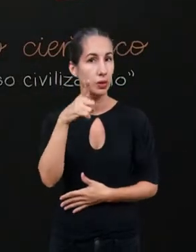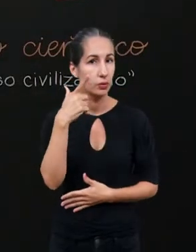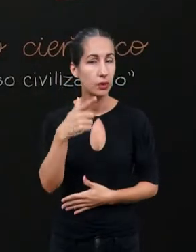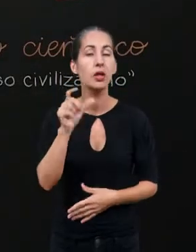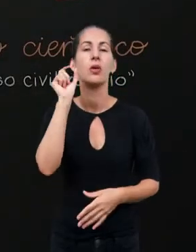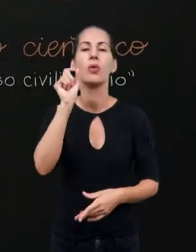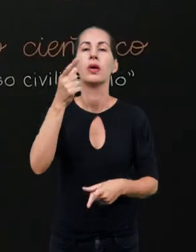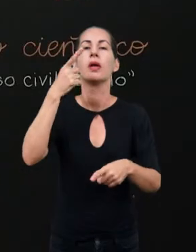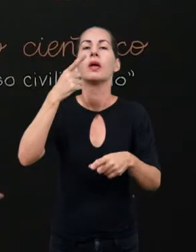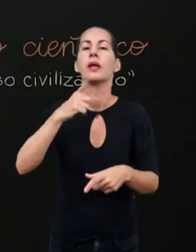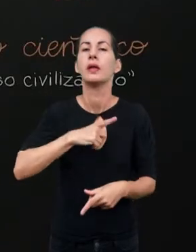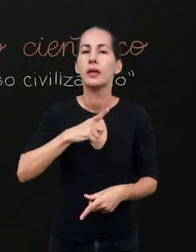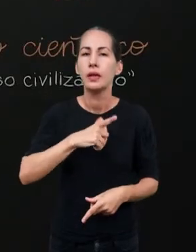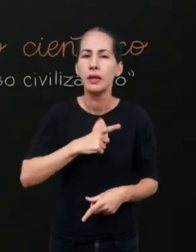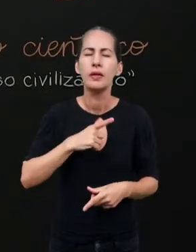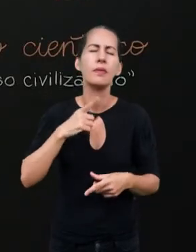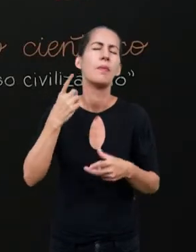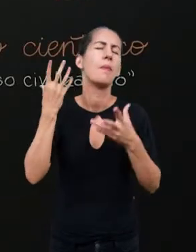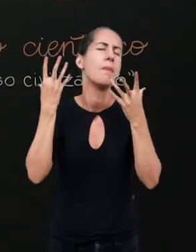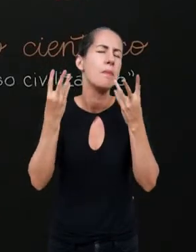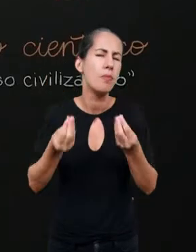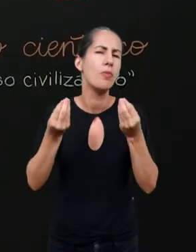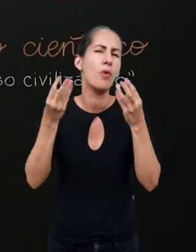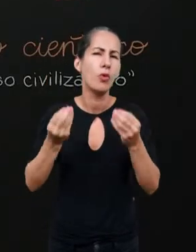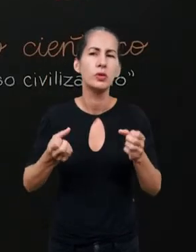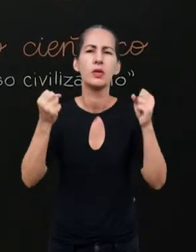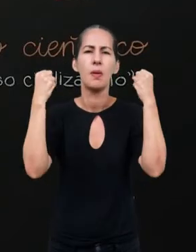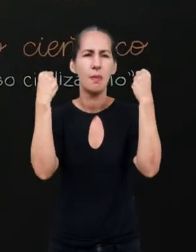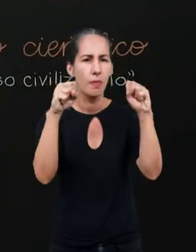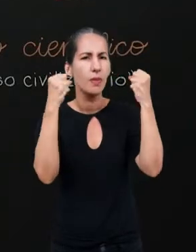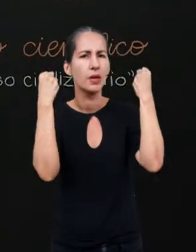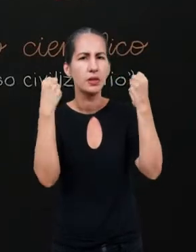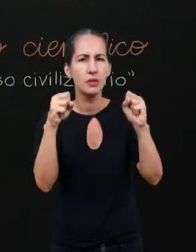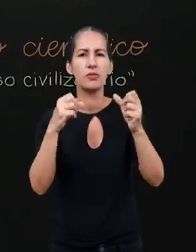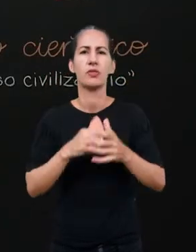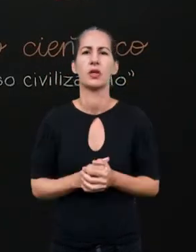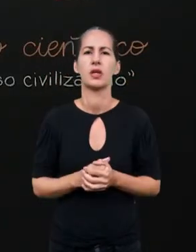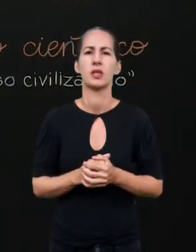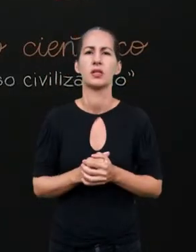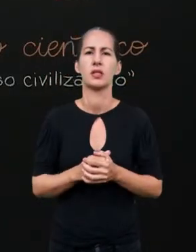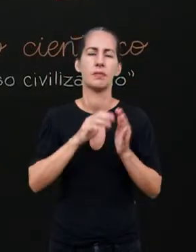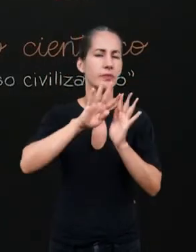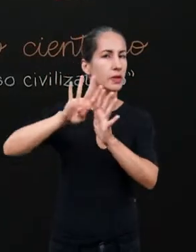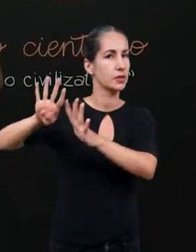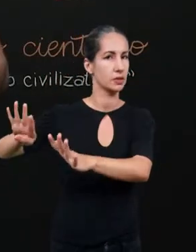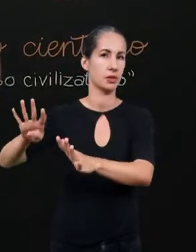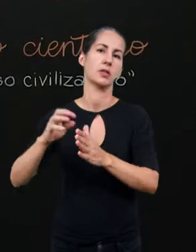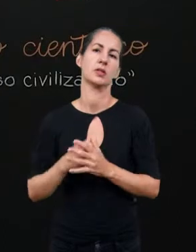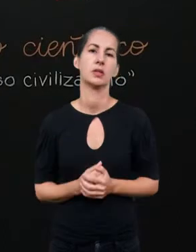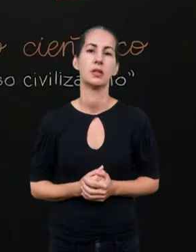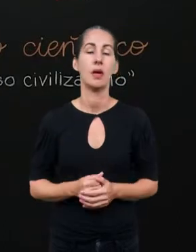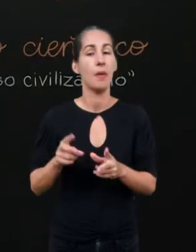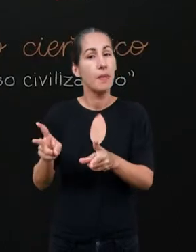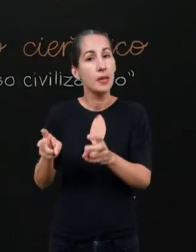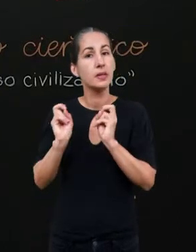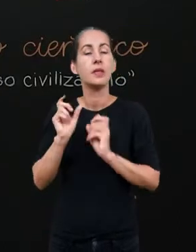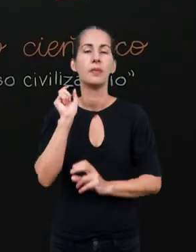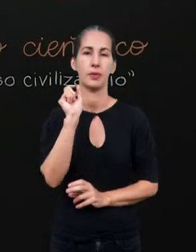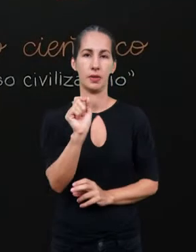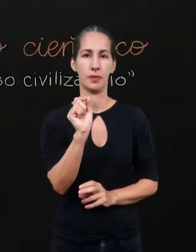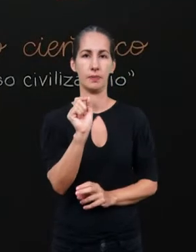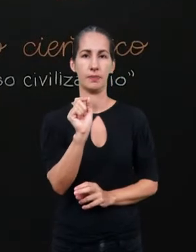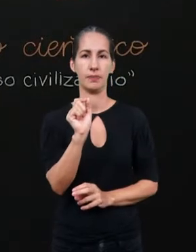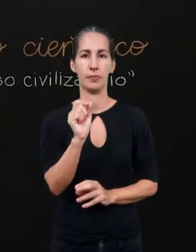vamos ter? Nós vamos ter inúmeras manifestações de resistência. Perceba aqui,